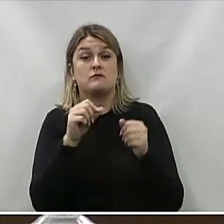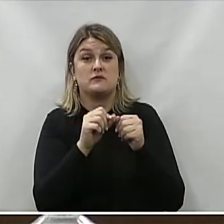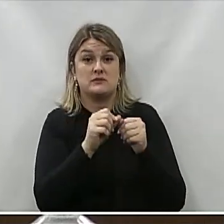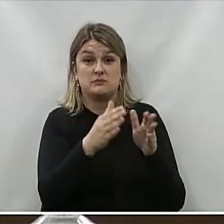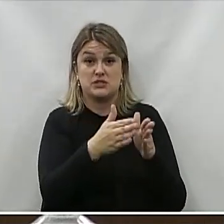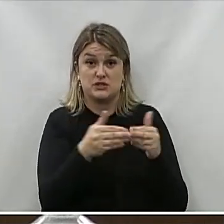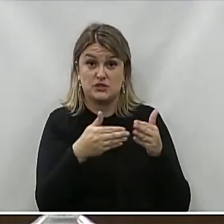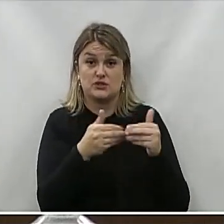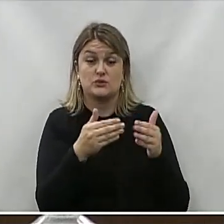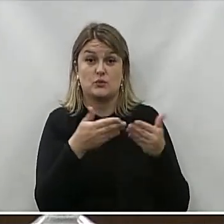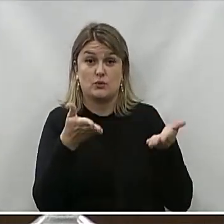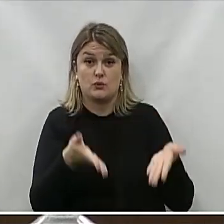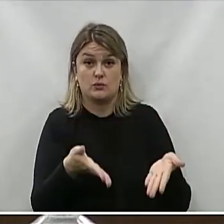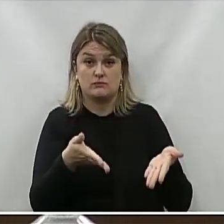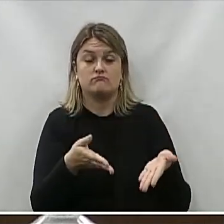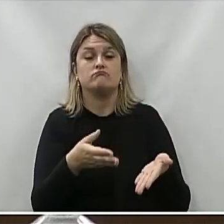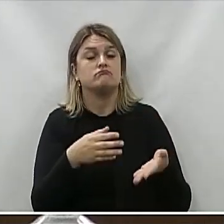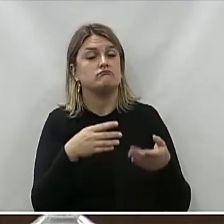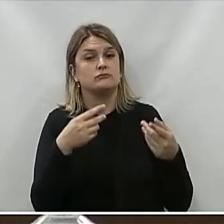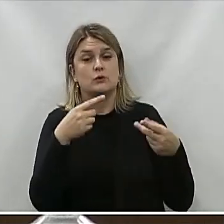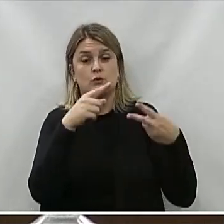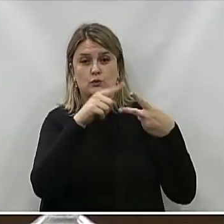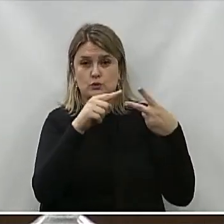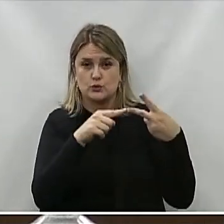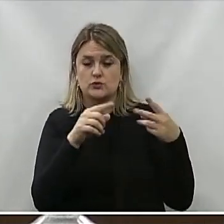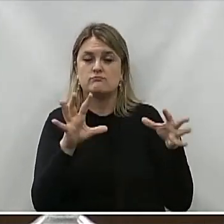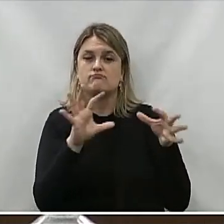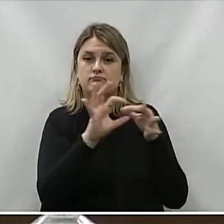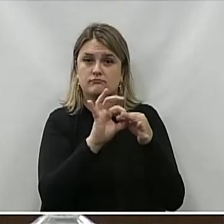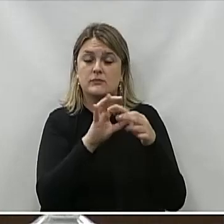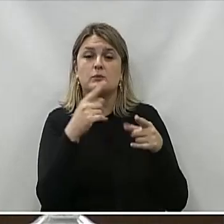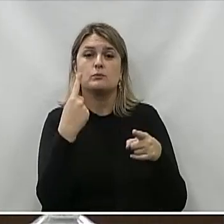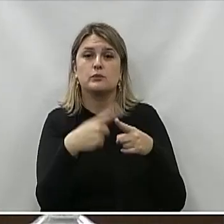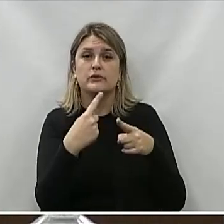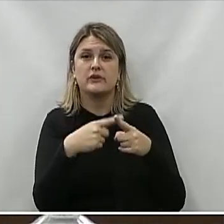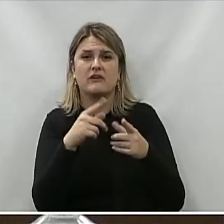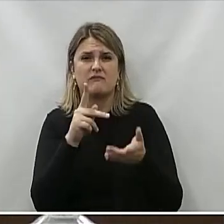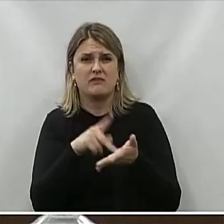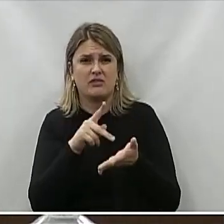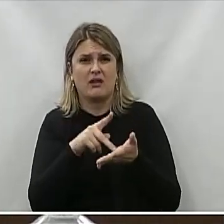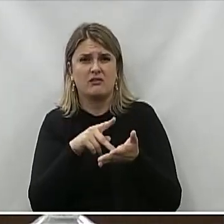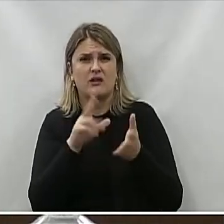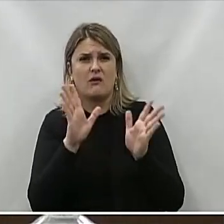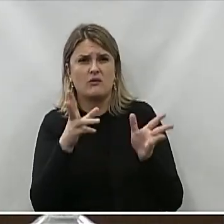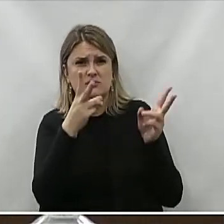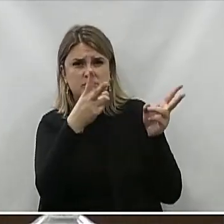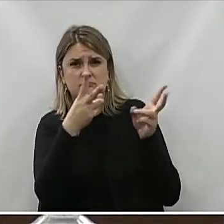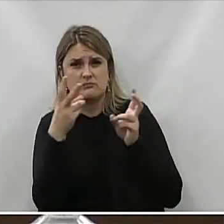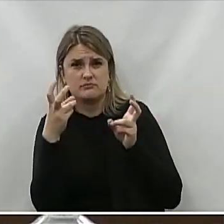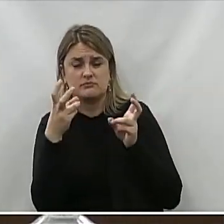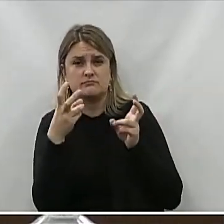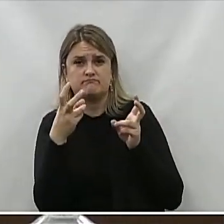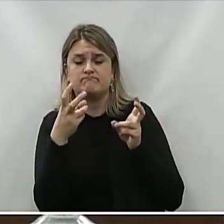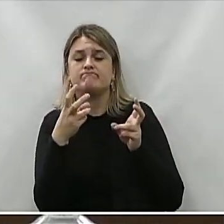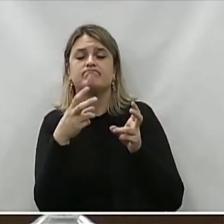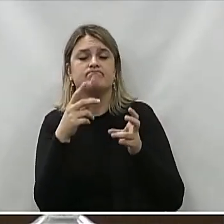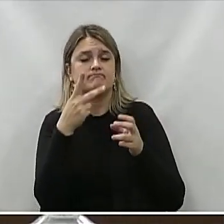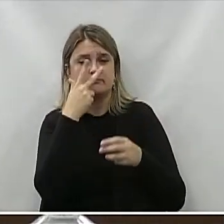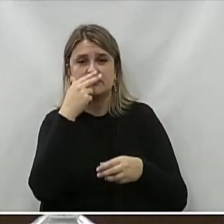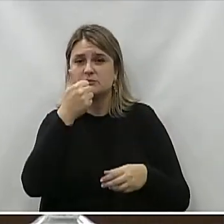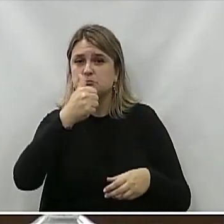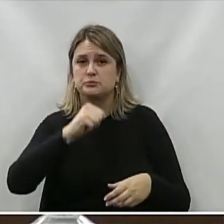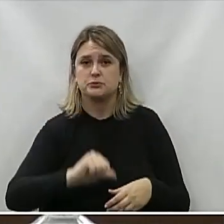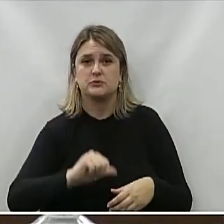Quanto o meu requerimento Hoje Tem totalmente Ligação Porque a realidade Que nós estamos vendo Hoje É cada vez